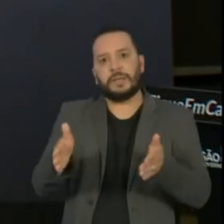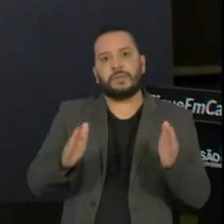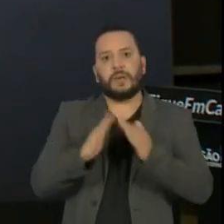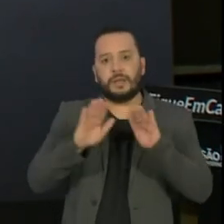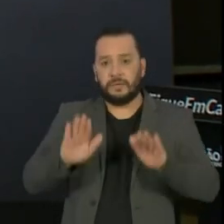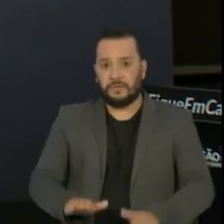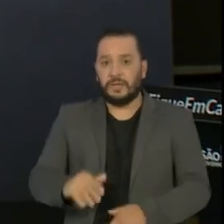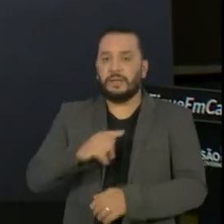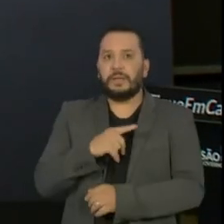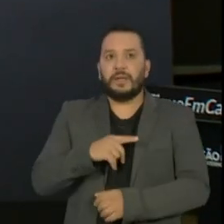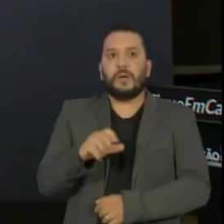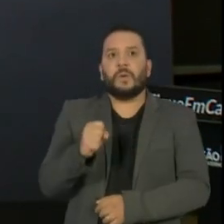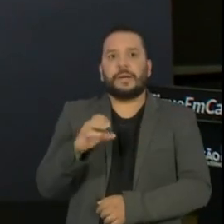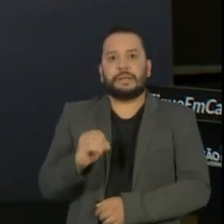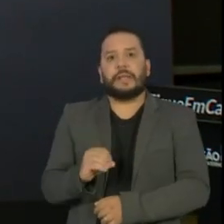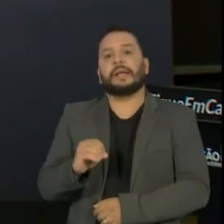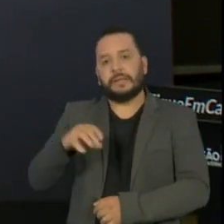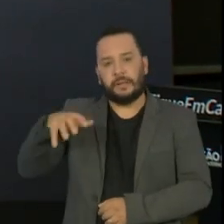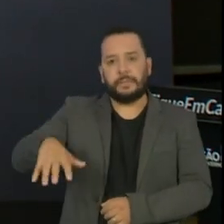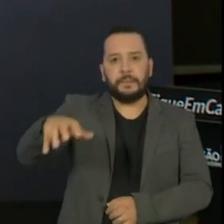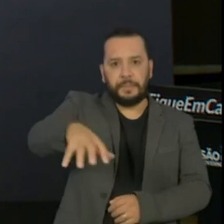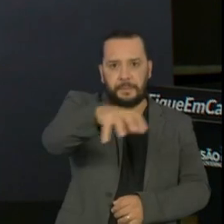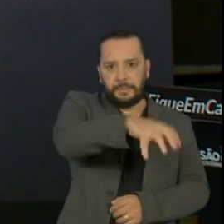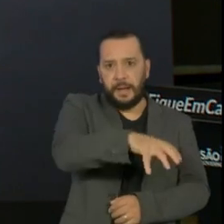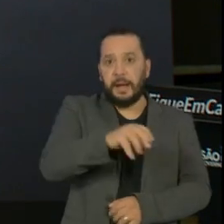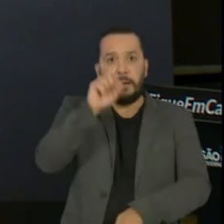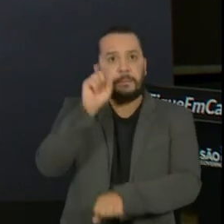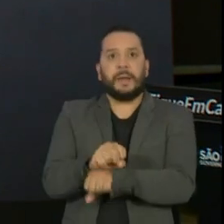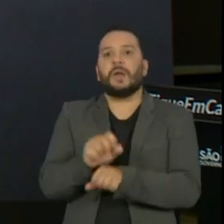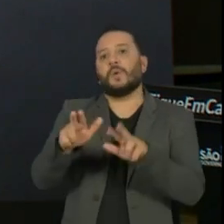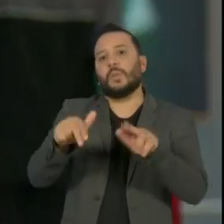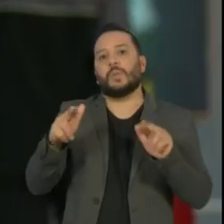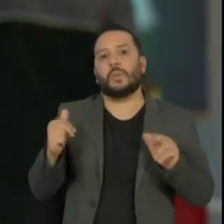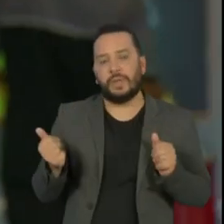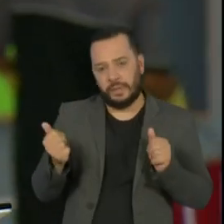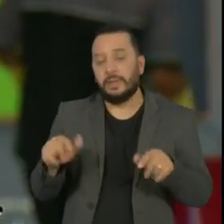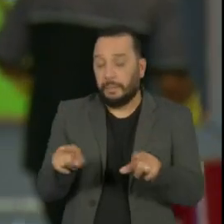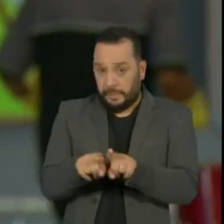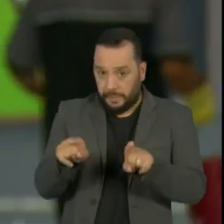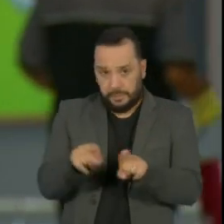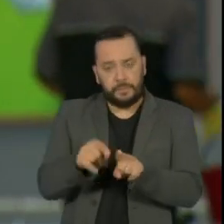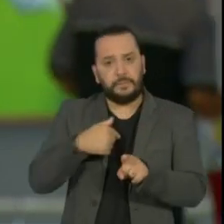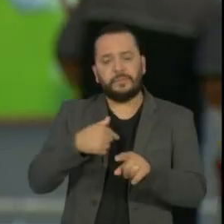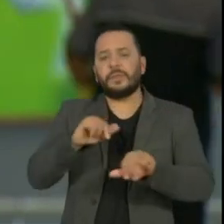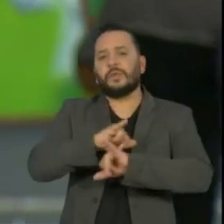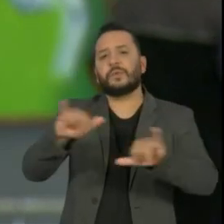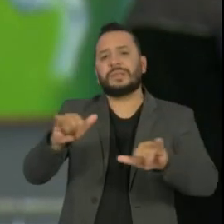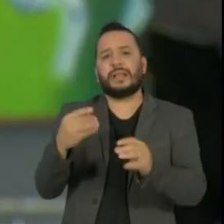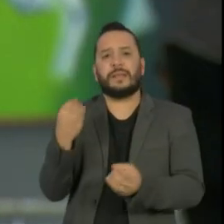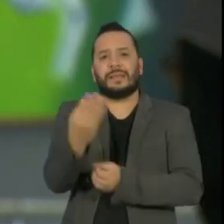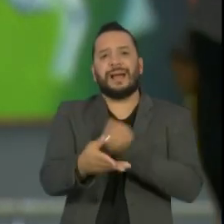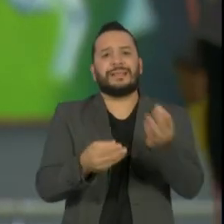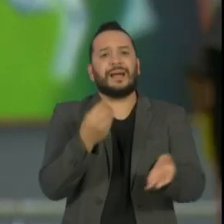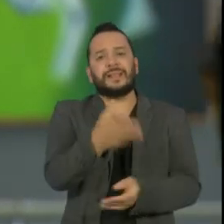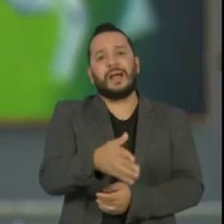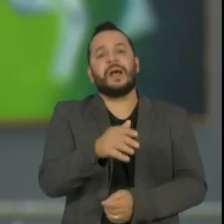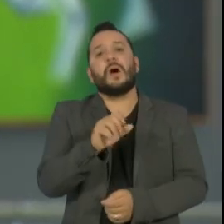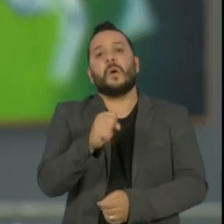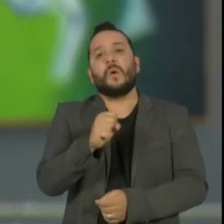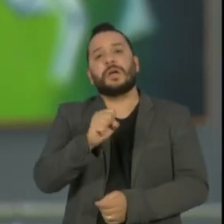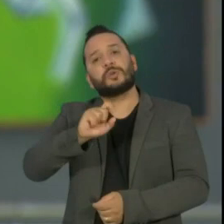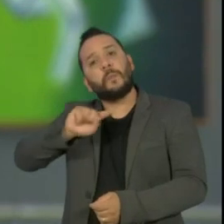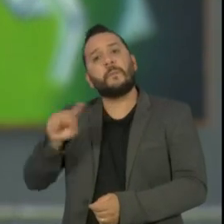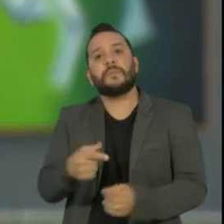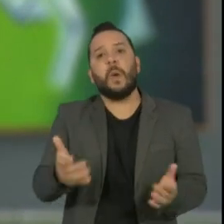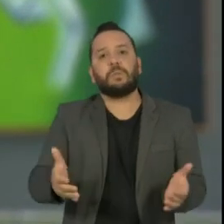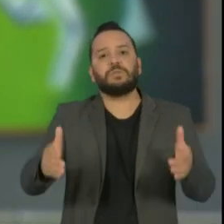São cerca de 80 setores que nunca pararam. Hoje também foi anunciada a doação de 8 mil botijões